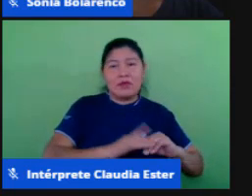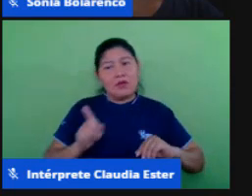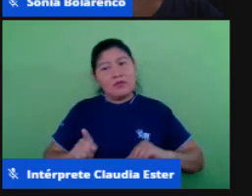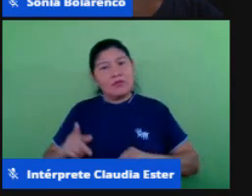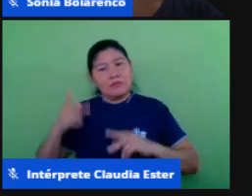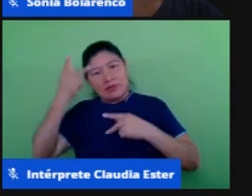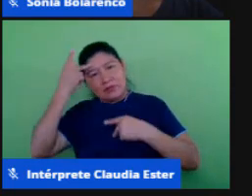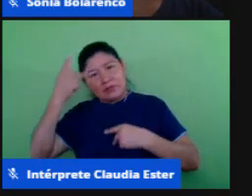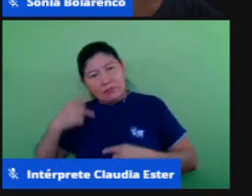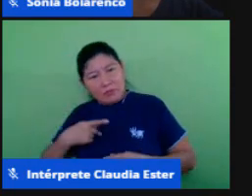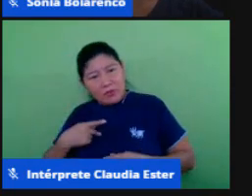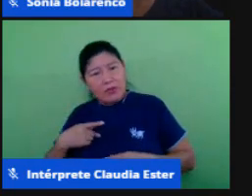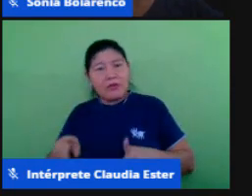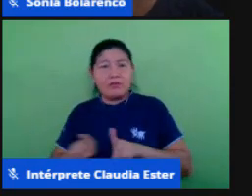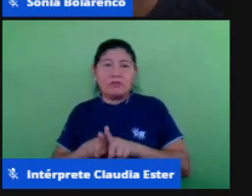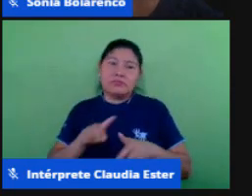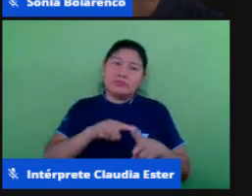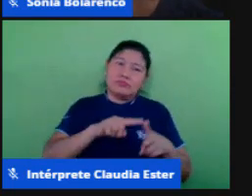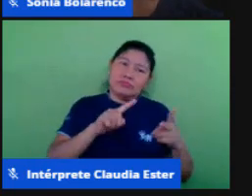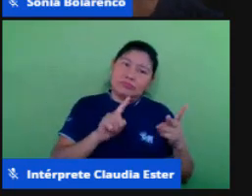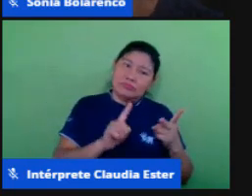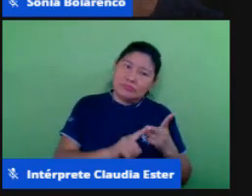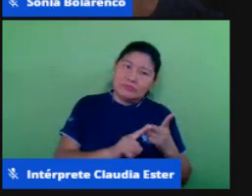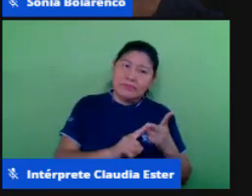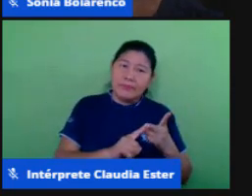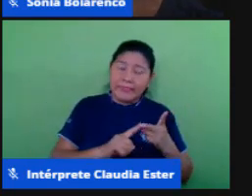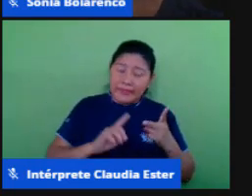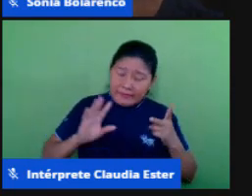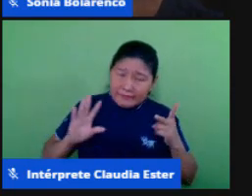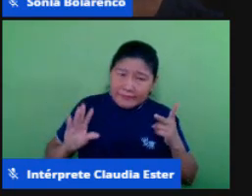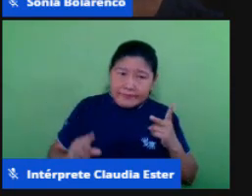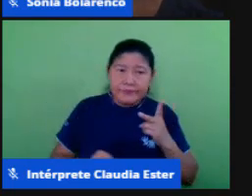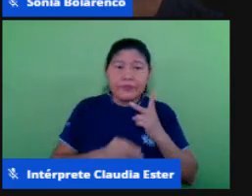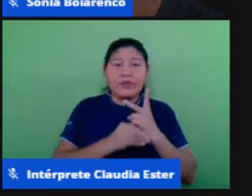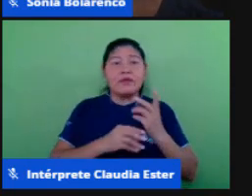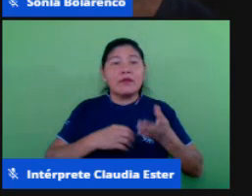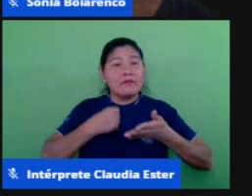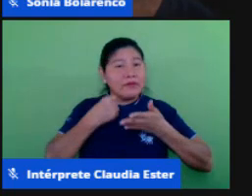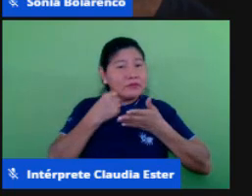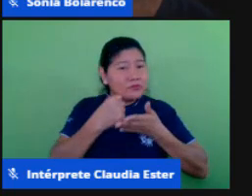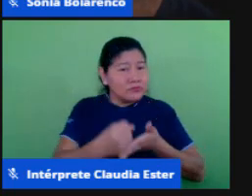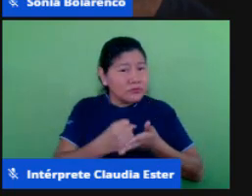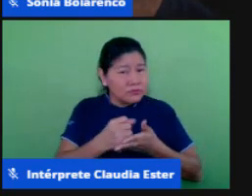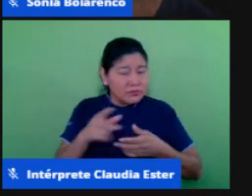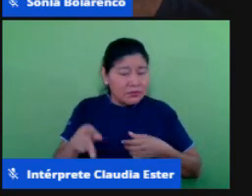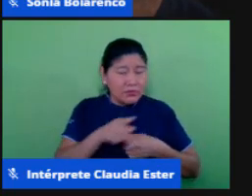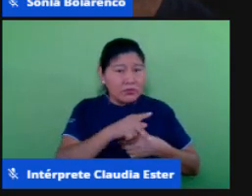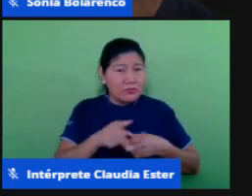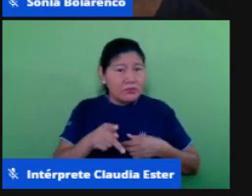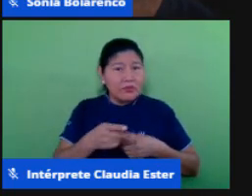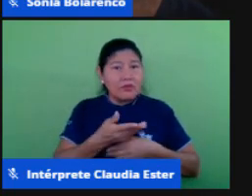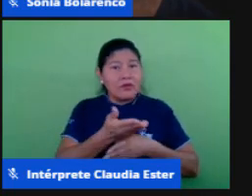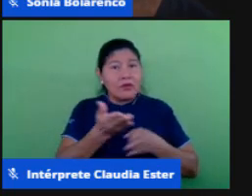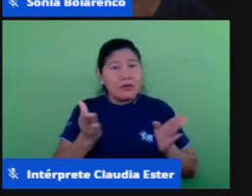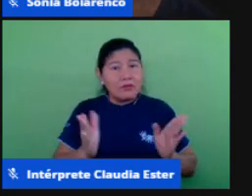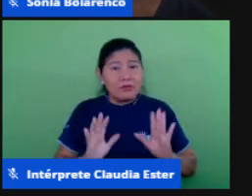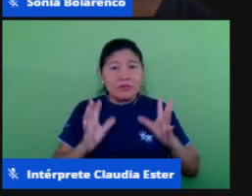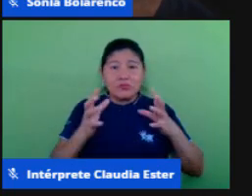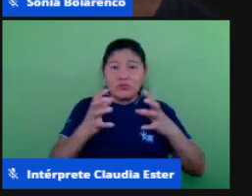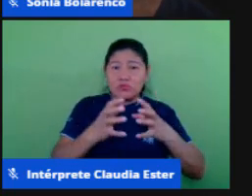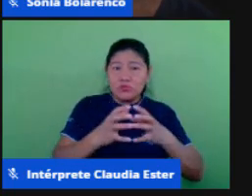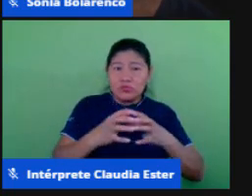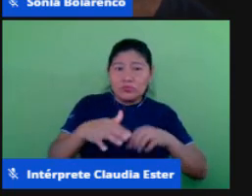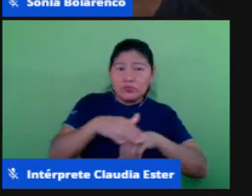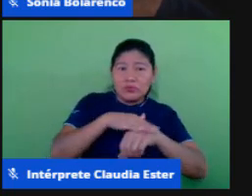citando duas corroborando com nova no vida de professores falando aqui no aspecto de formação